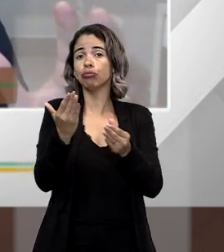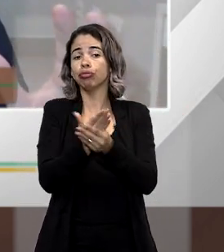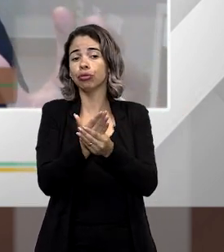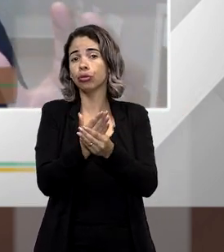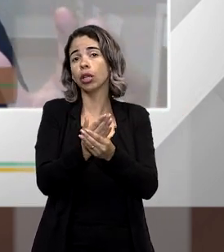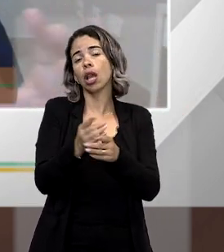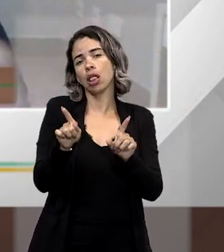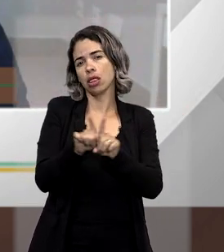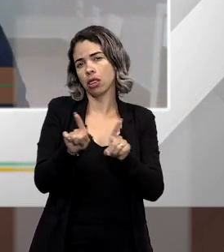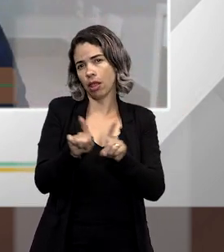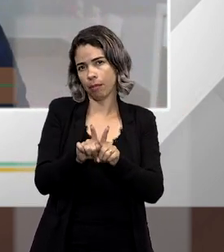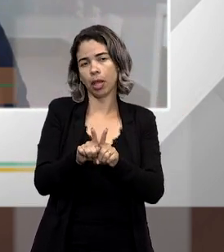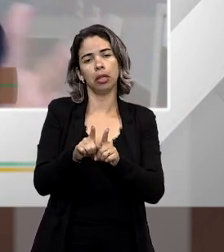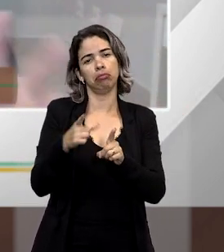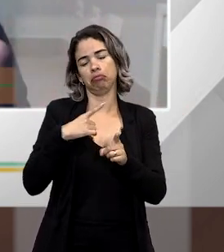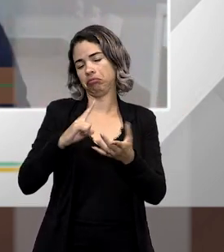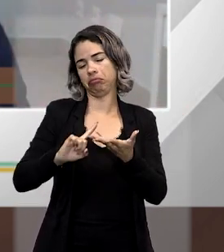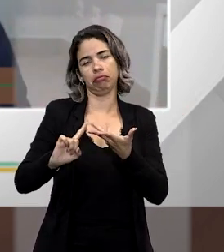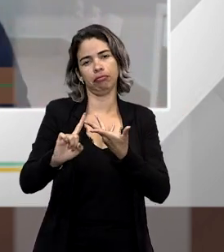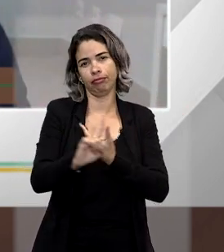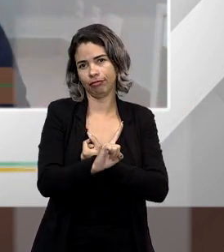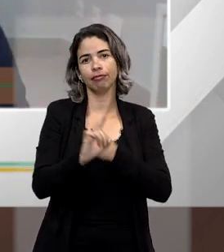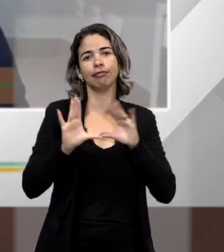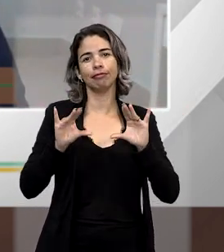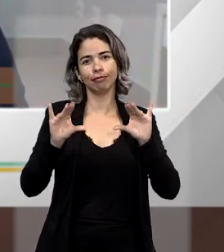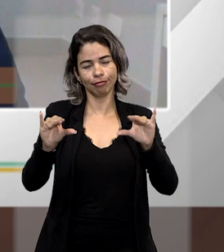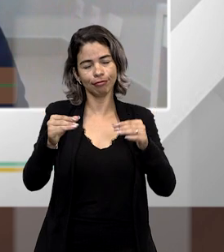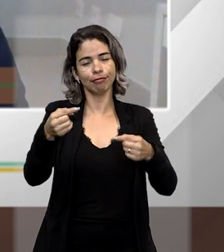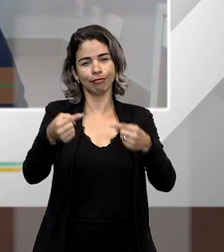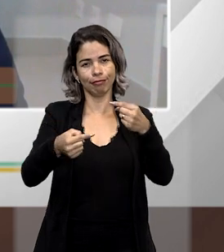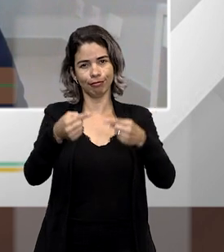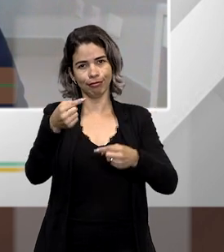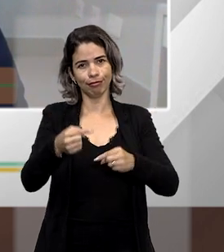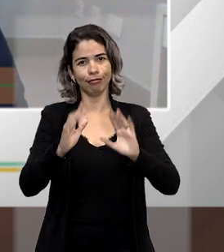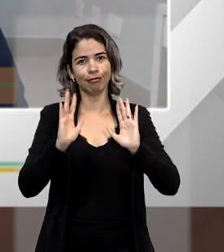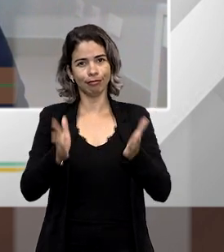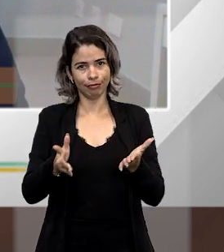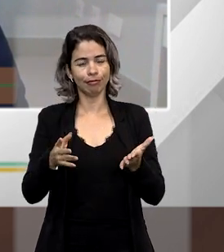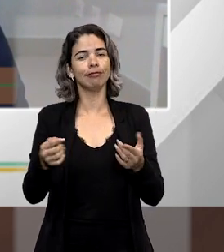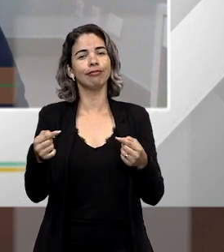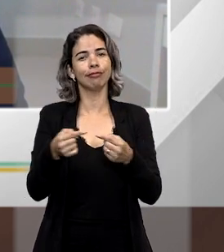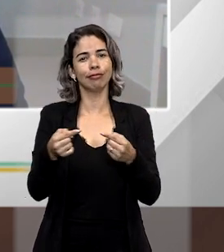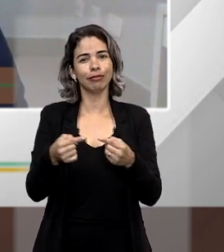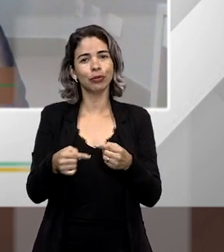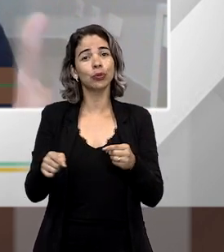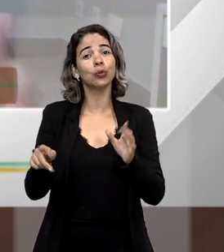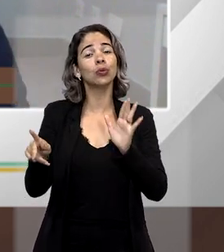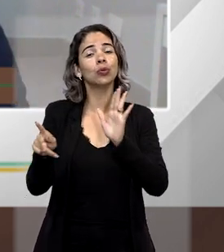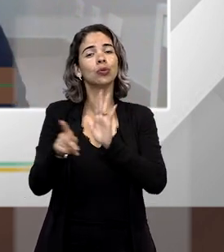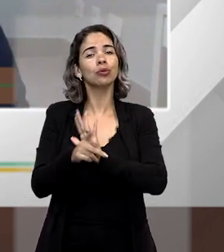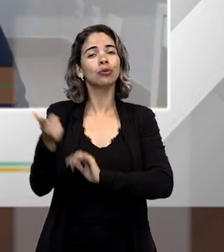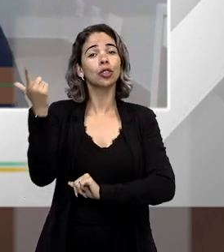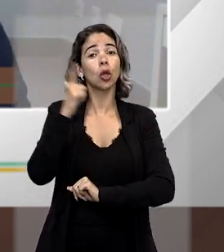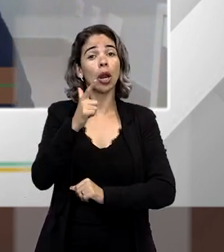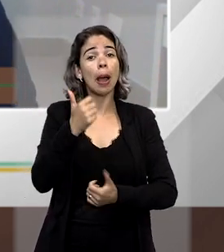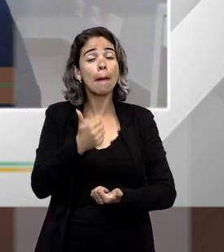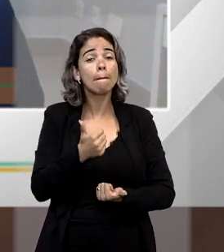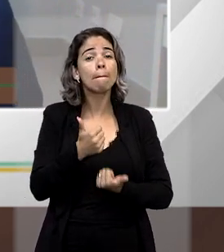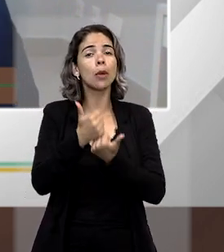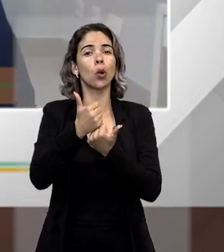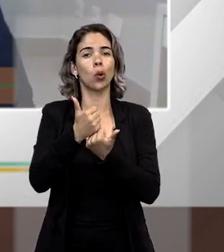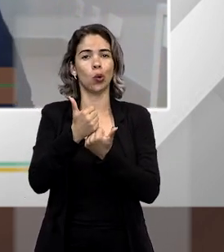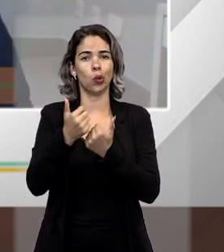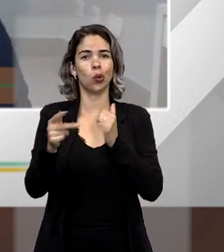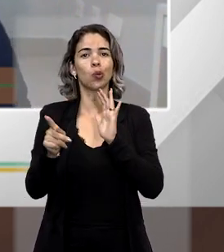decorrentes de outras ciências, como disse o nosso amigo Ricardo, das ciências políticas, que servem, inclusive, aqui, para dar